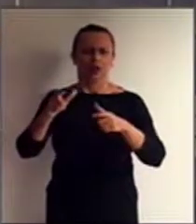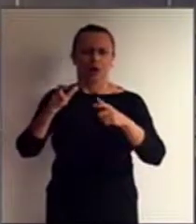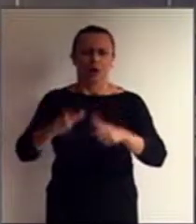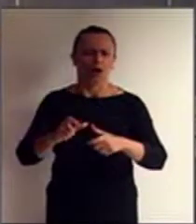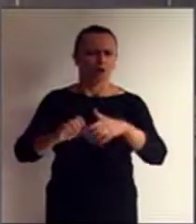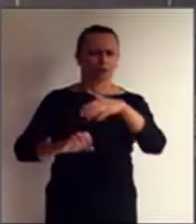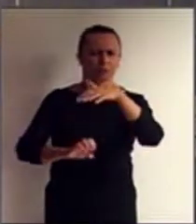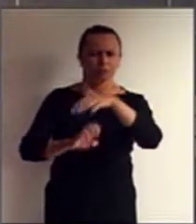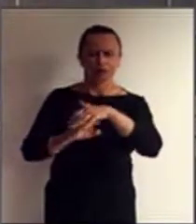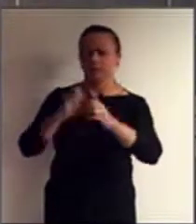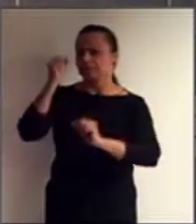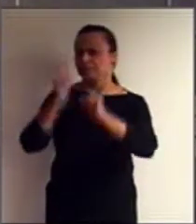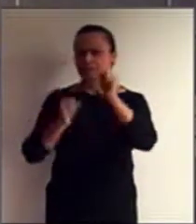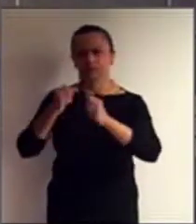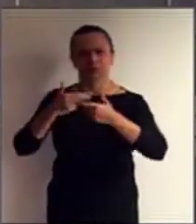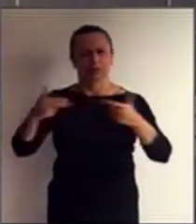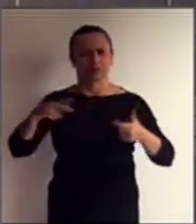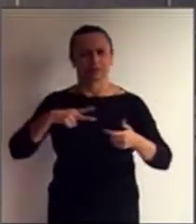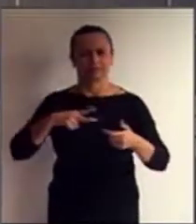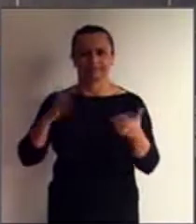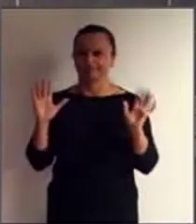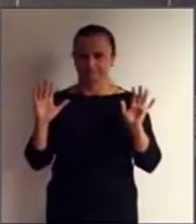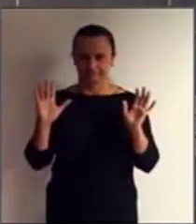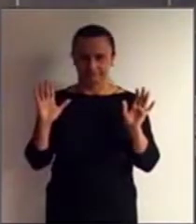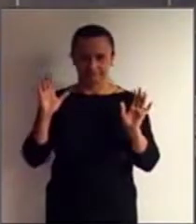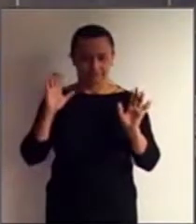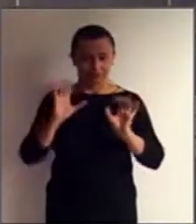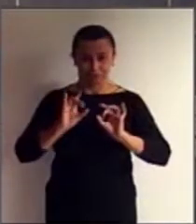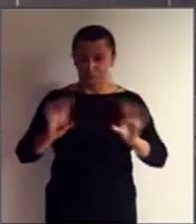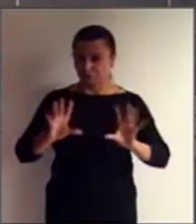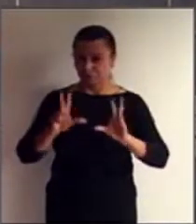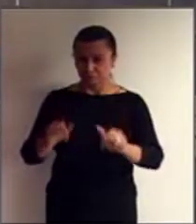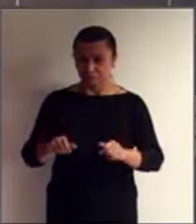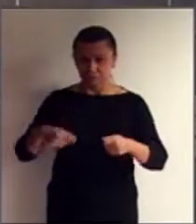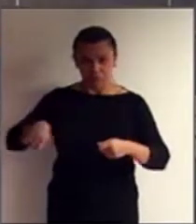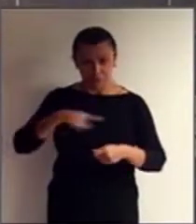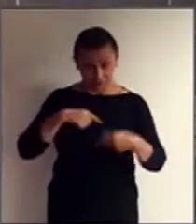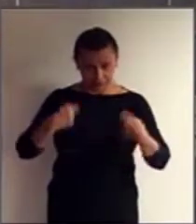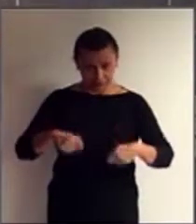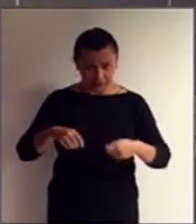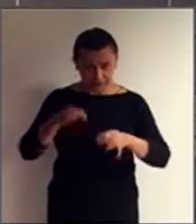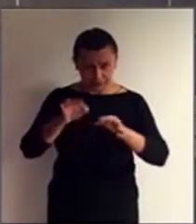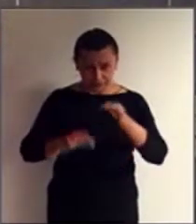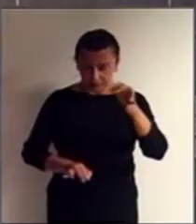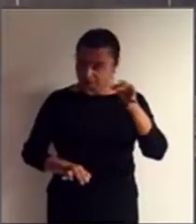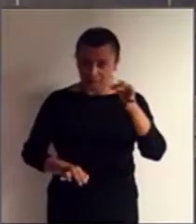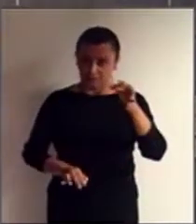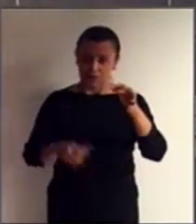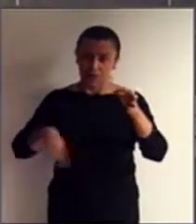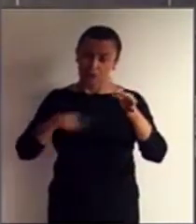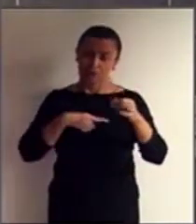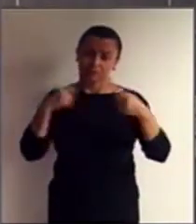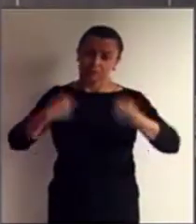privada. Não é preciso dizer mais nada. Precisamos, agora,